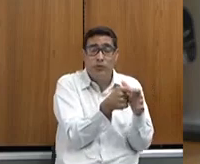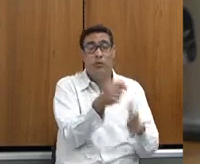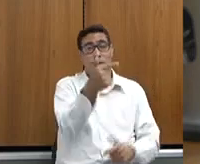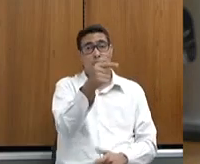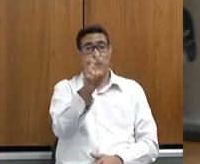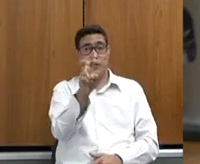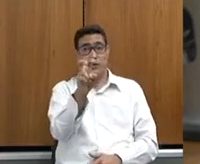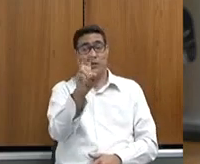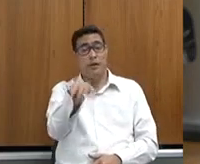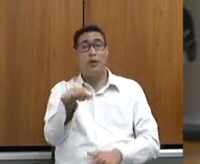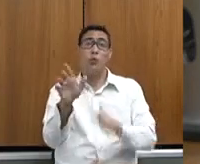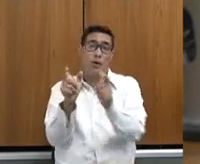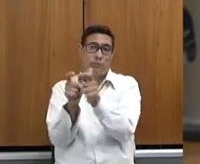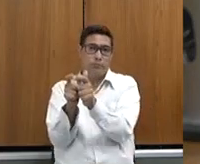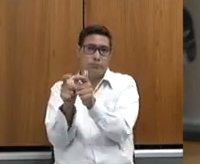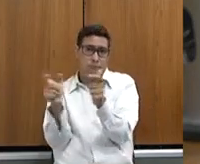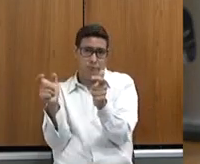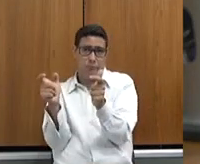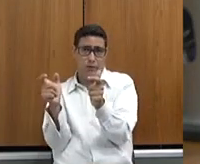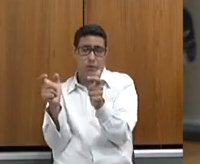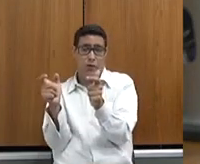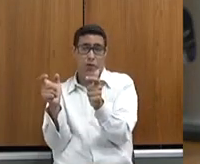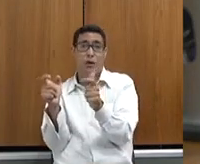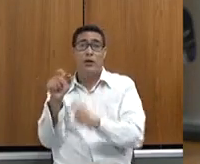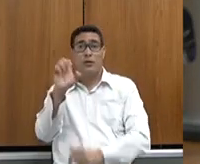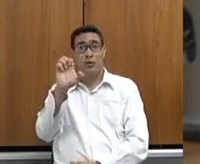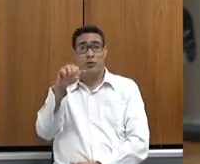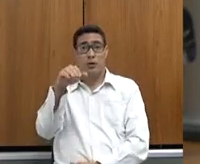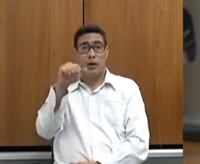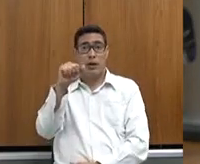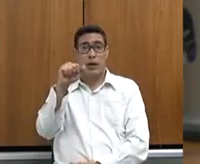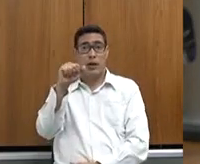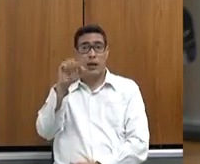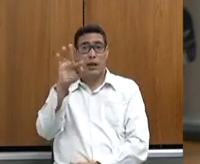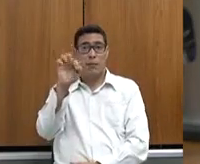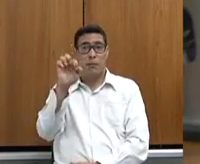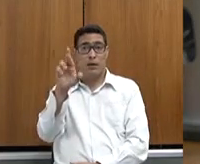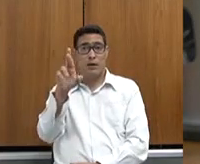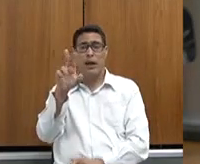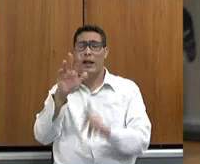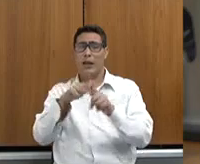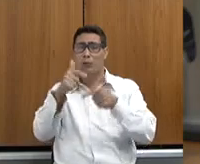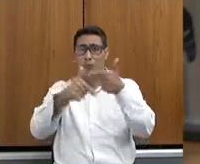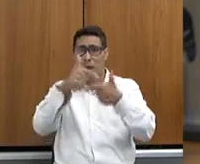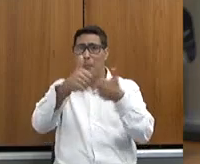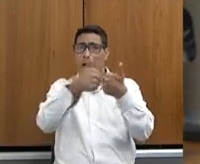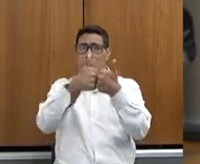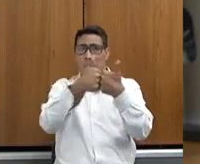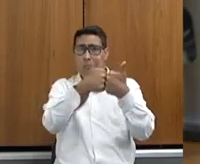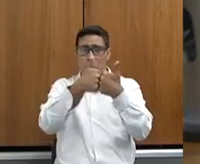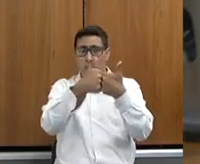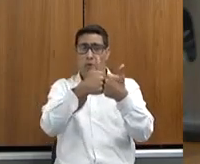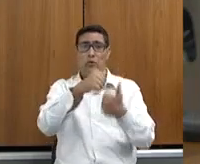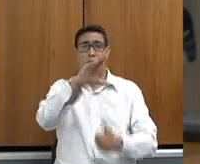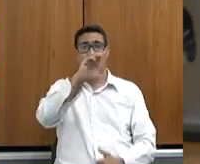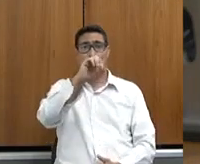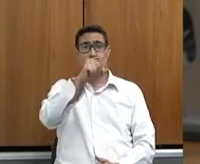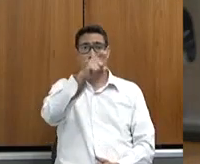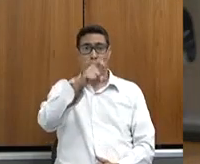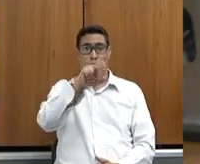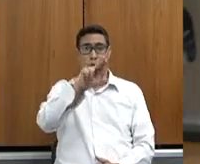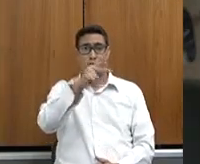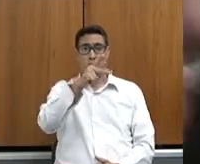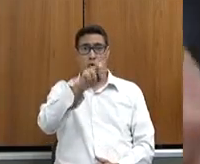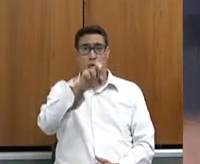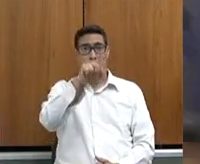grandes. Ou seja, a EMATER tem um trabalho muito próximo da Cochupé também, e todas as prefeituras, da